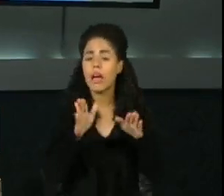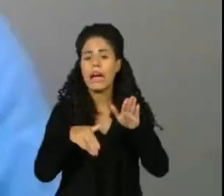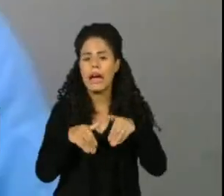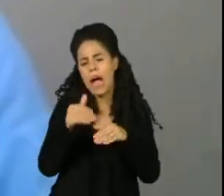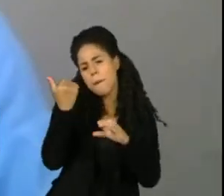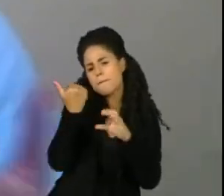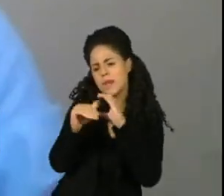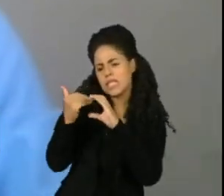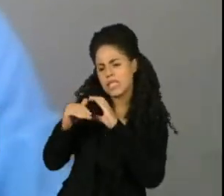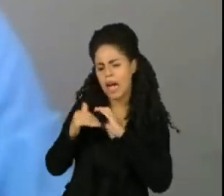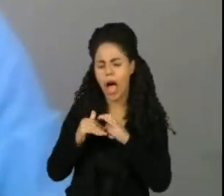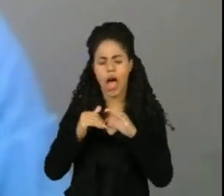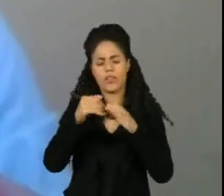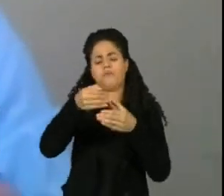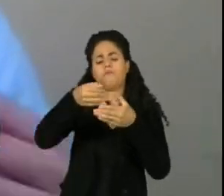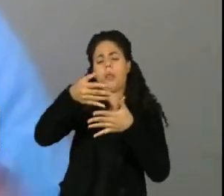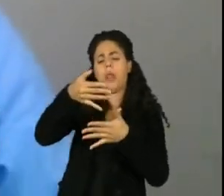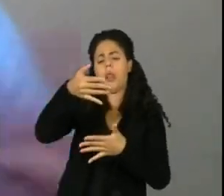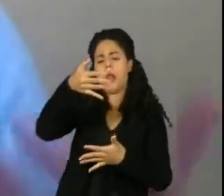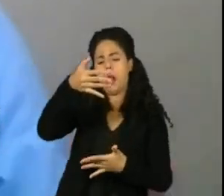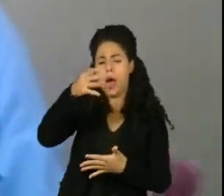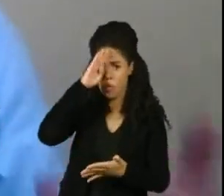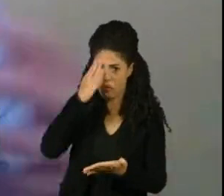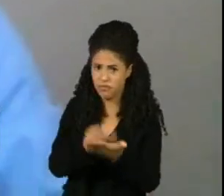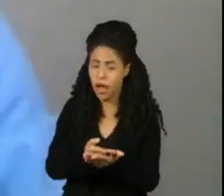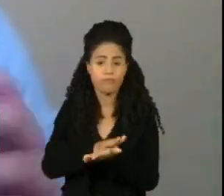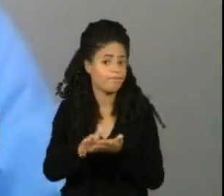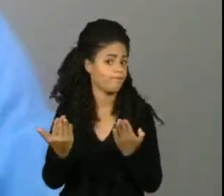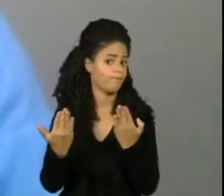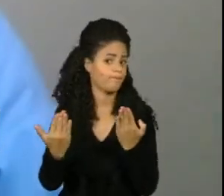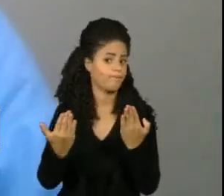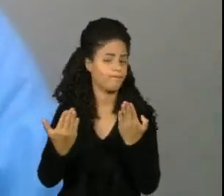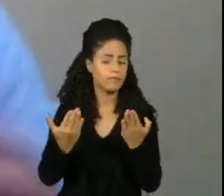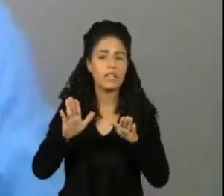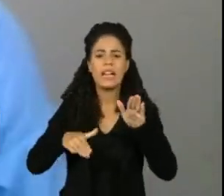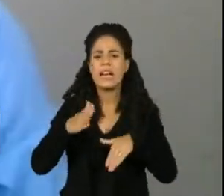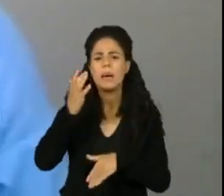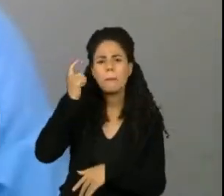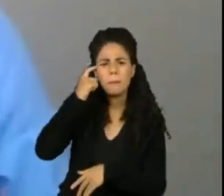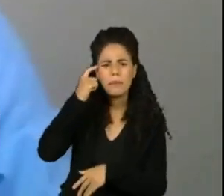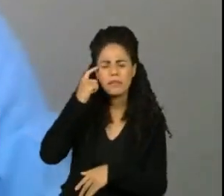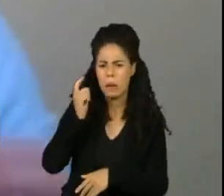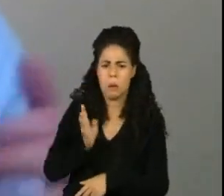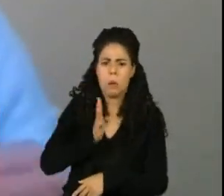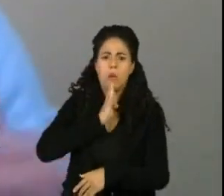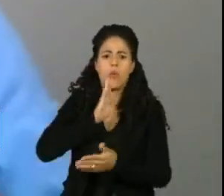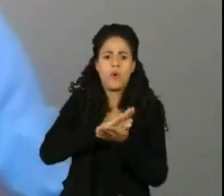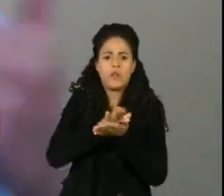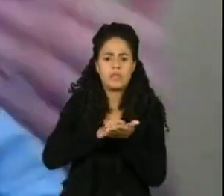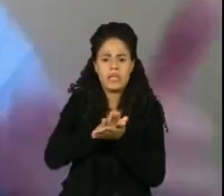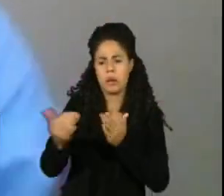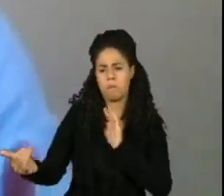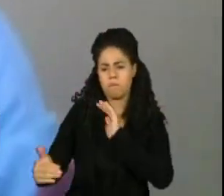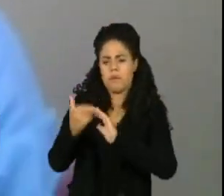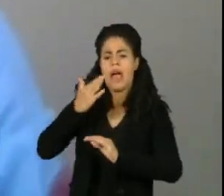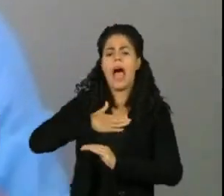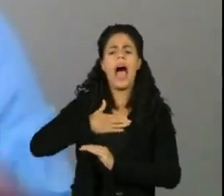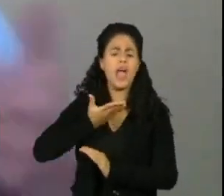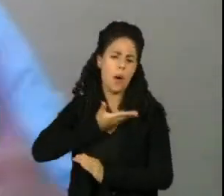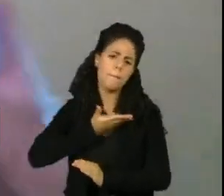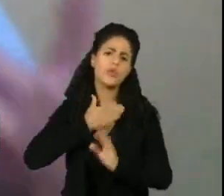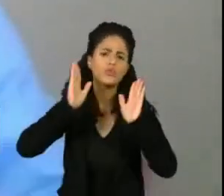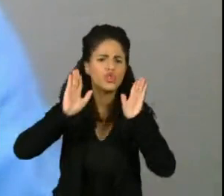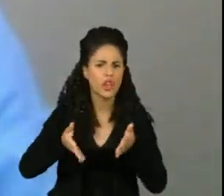mensagem, sistemas de mídias sociais, e nós normalmente somos abordados por pessoas que nós não conhecemos, ou que, ah, eu sou seu amigo de